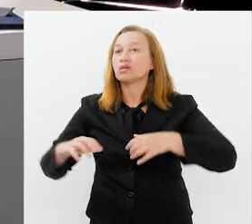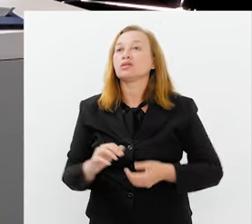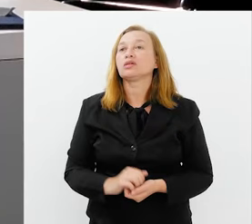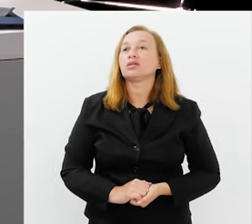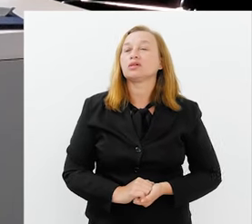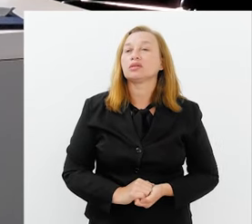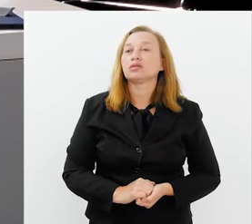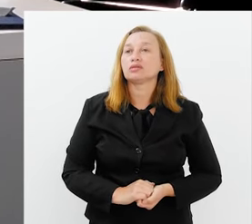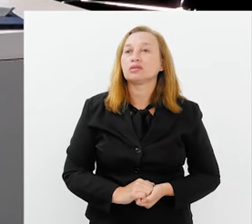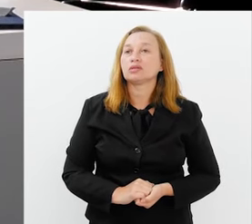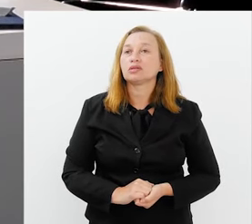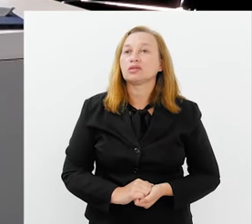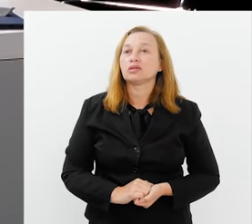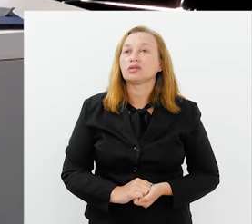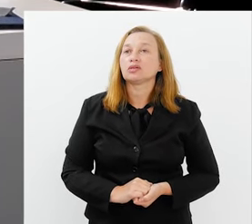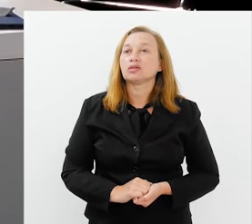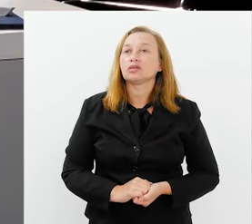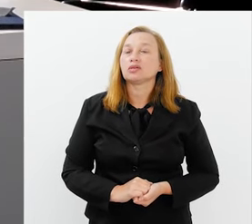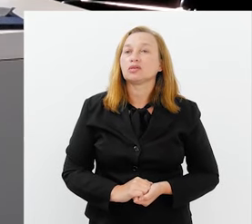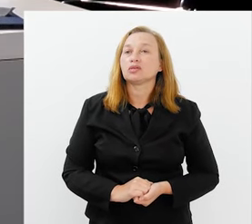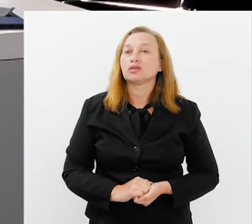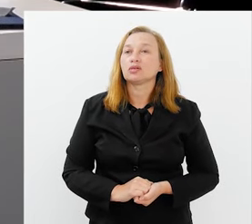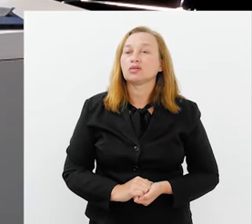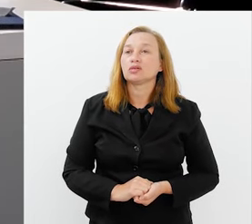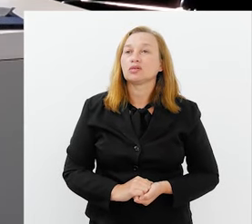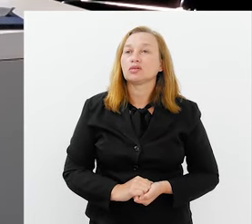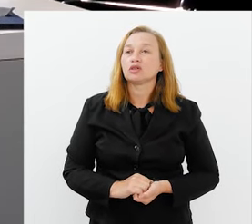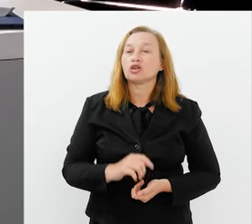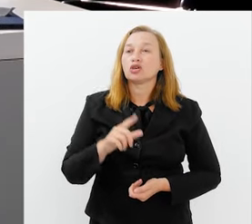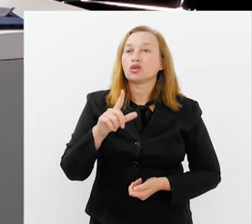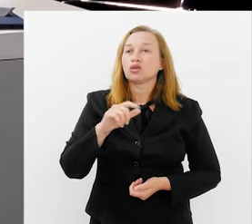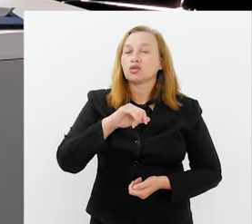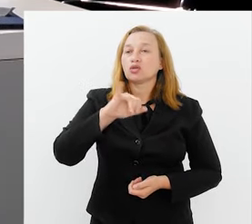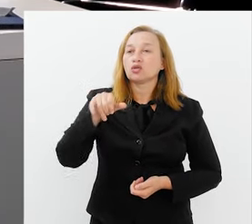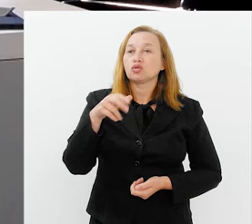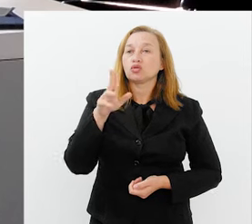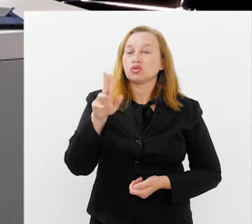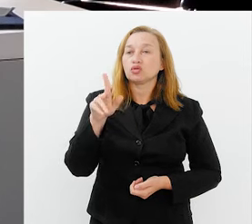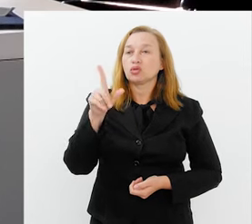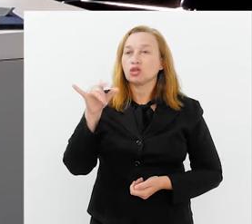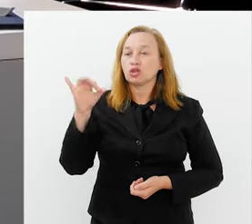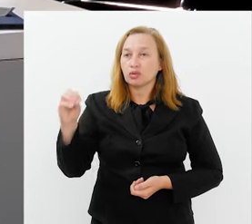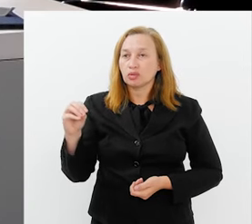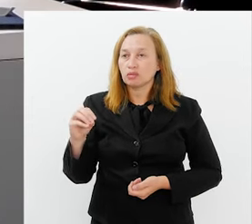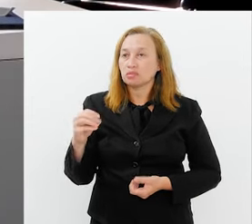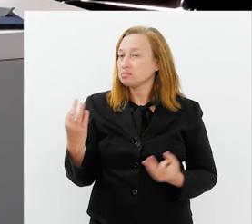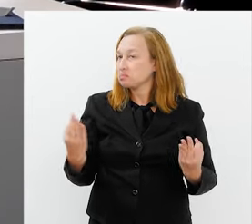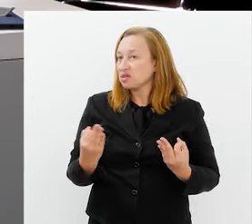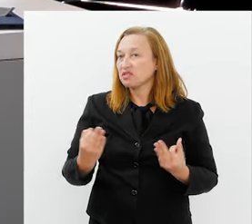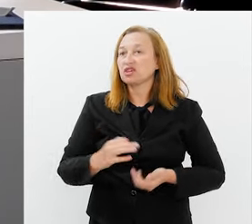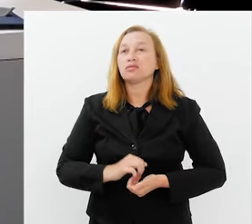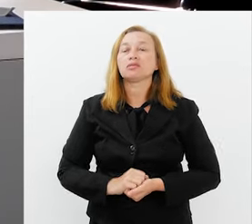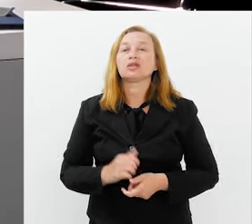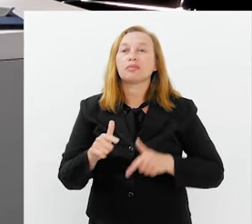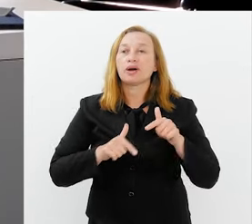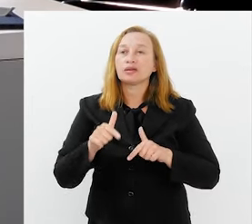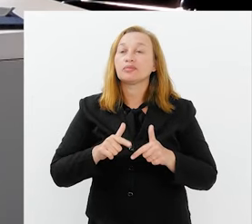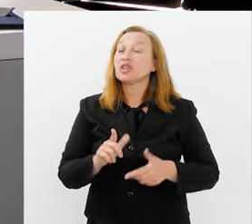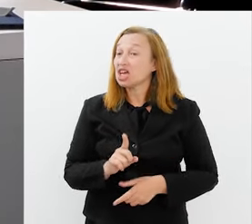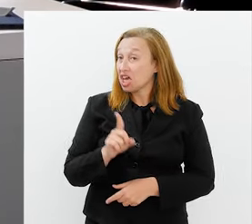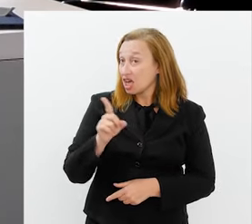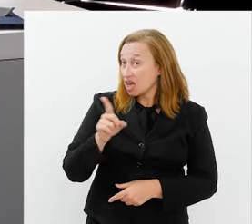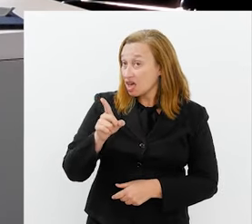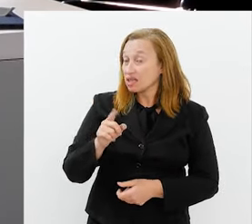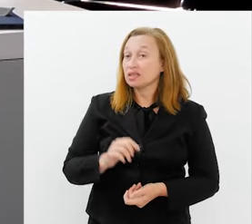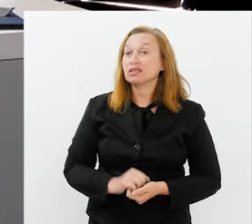sobre o seu comando. E a coreografia do Júnior Escapim. Incrível. Um trabalho incrível.